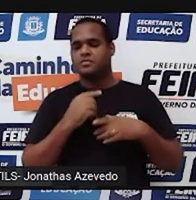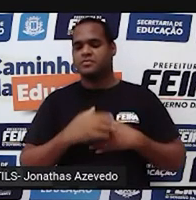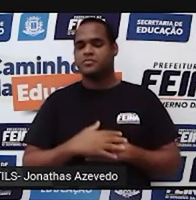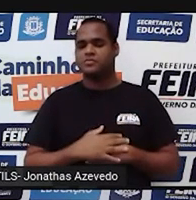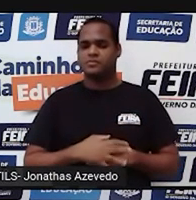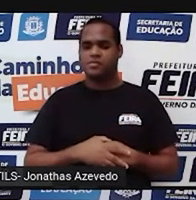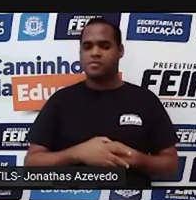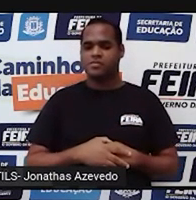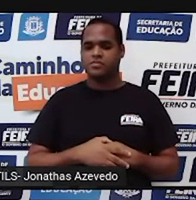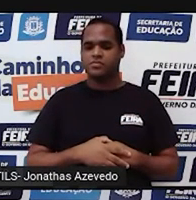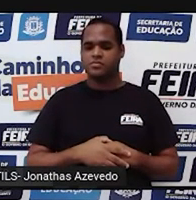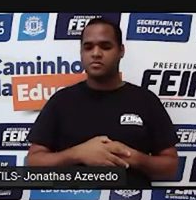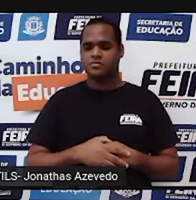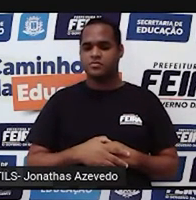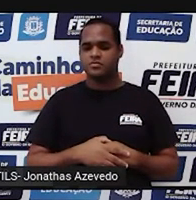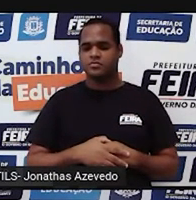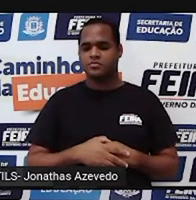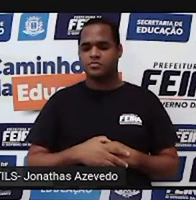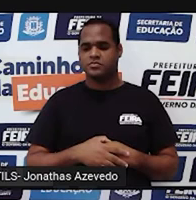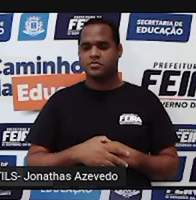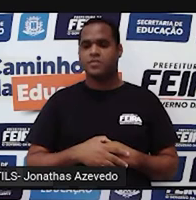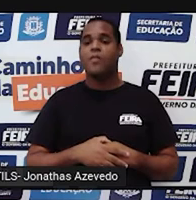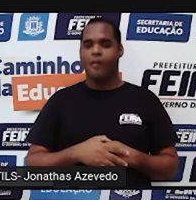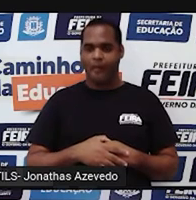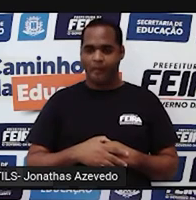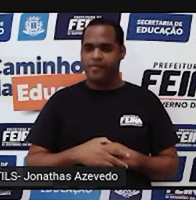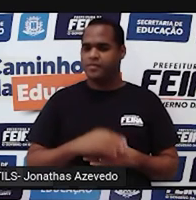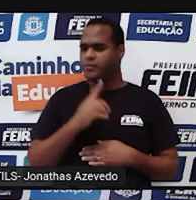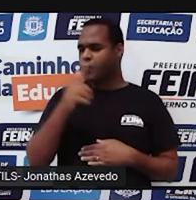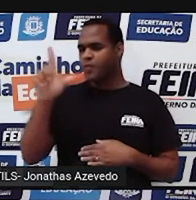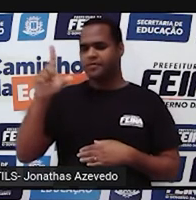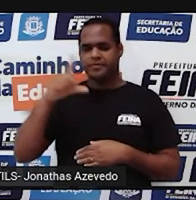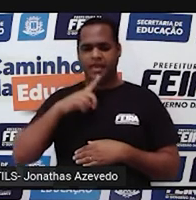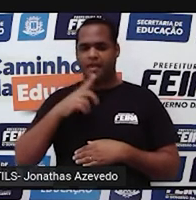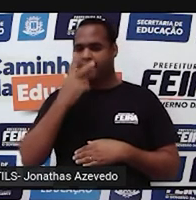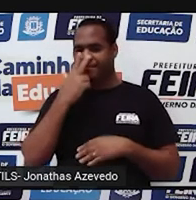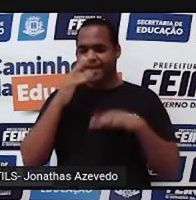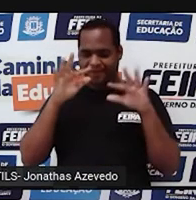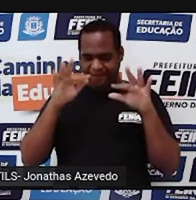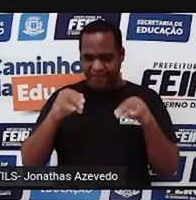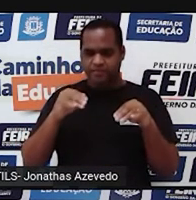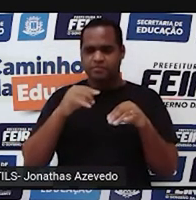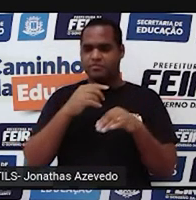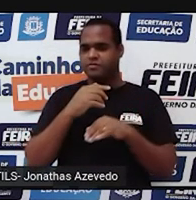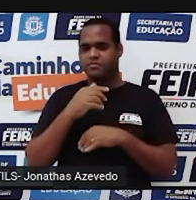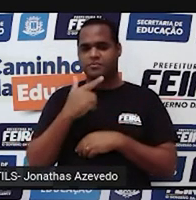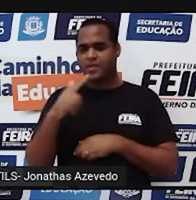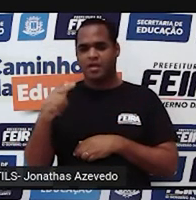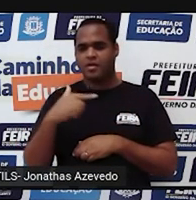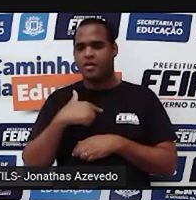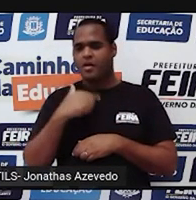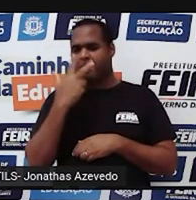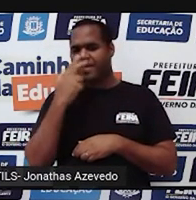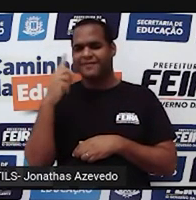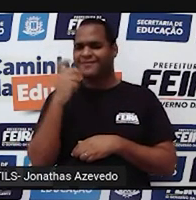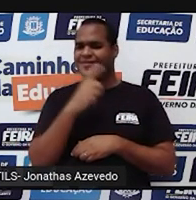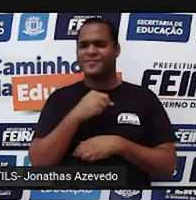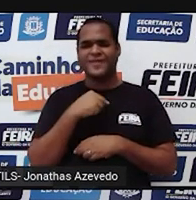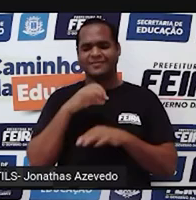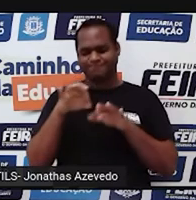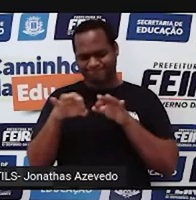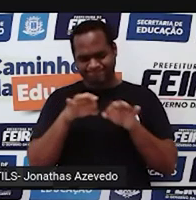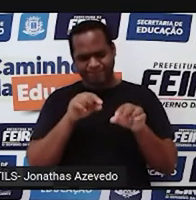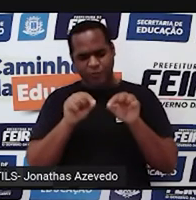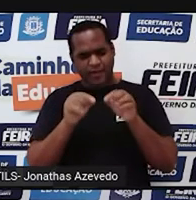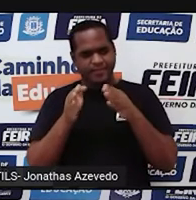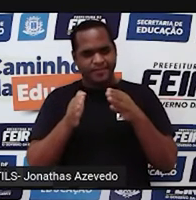Porque de uma fração para outra, existe aí uma infinidade de frações. E fica difícil dizer a ordem